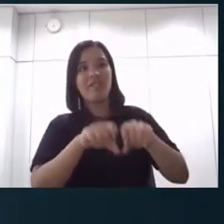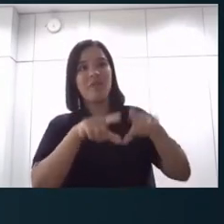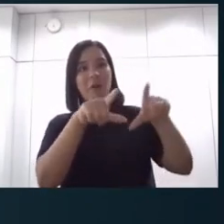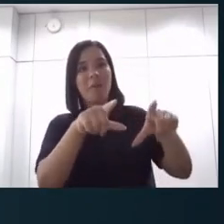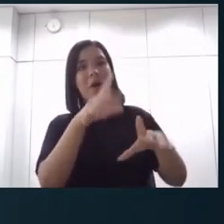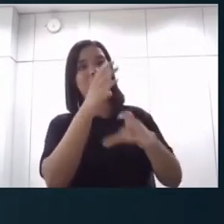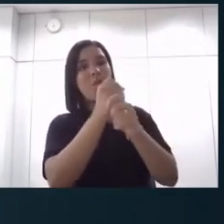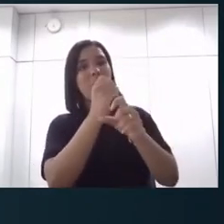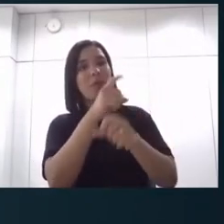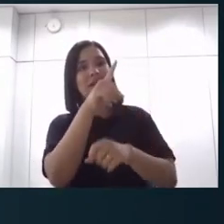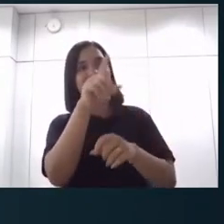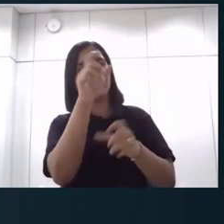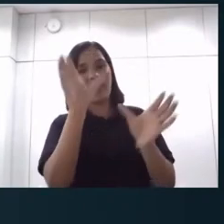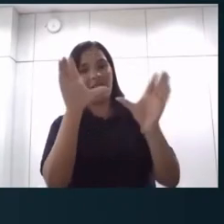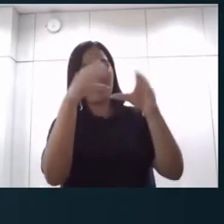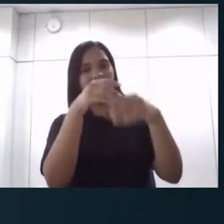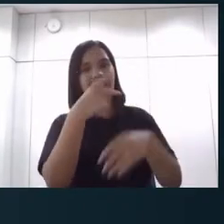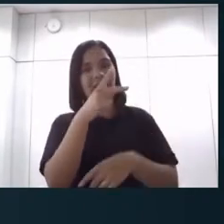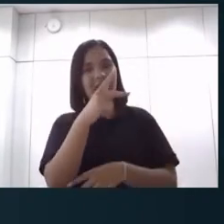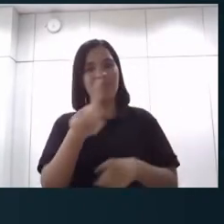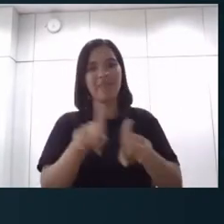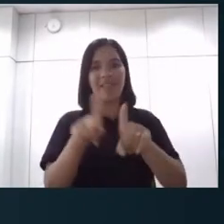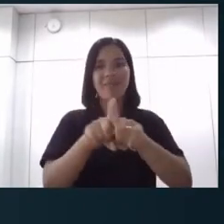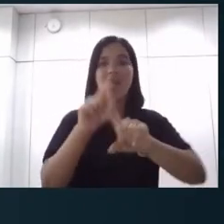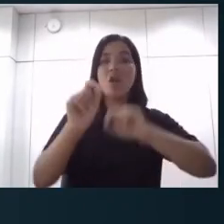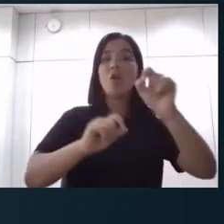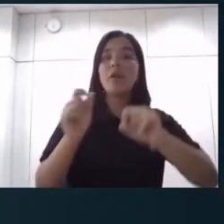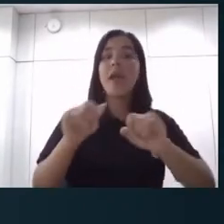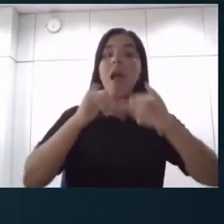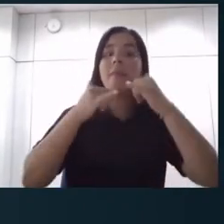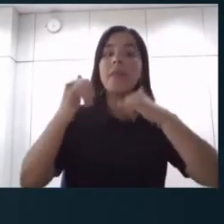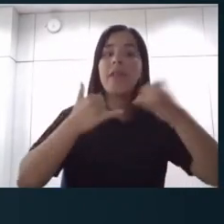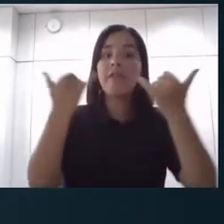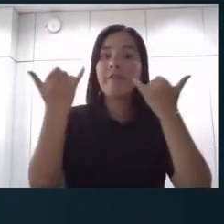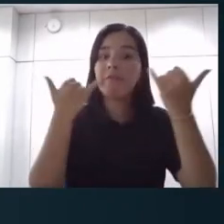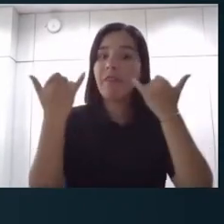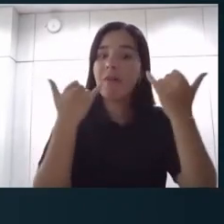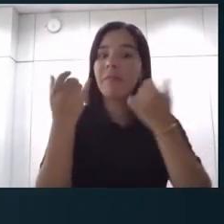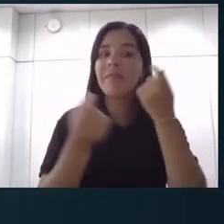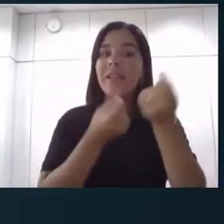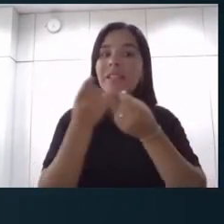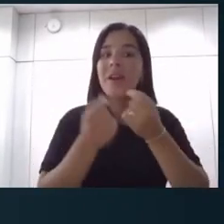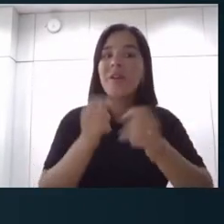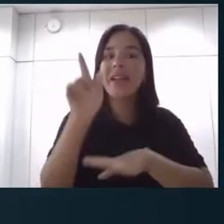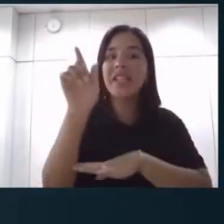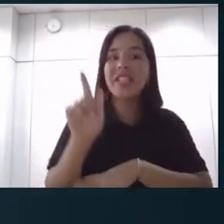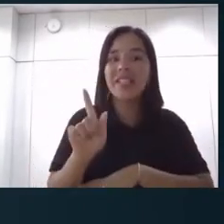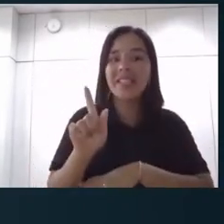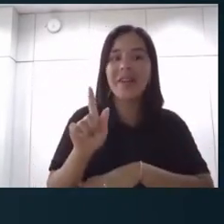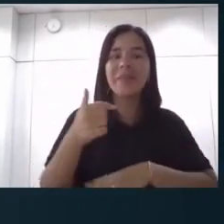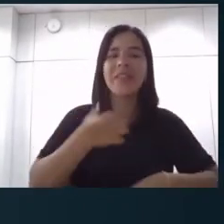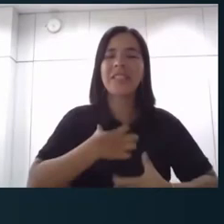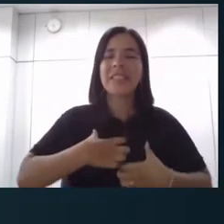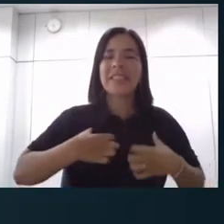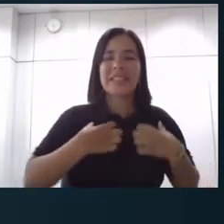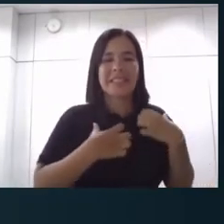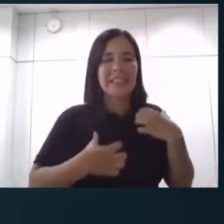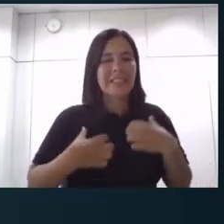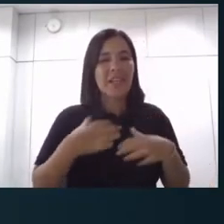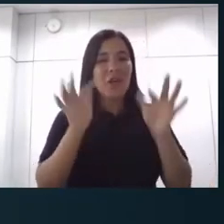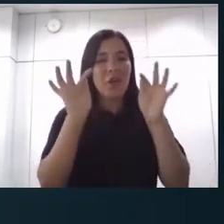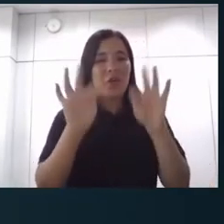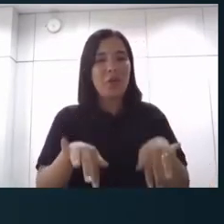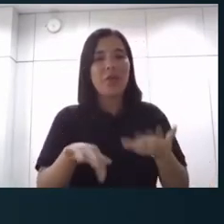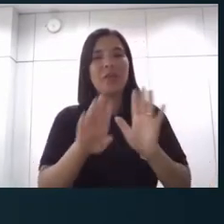né, tem um monte de gente da equipe dela aqui. Como é que a torna isso em informação gerencial? Porque a minha angústia, né, com o fim do Boletim,